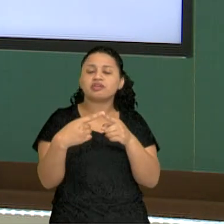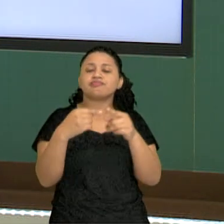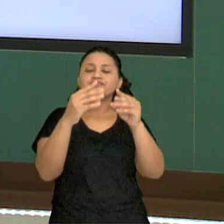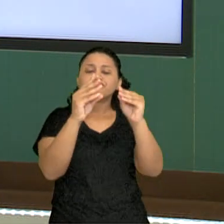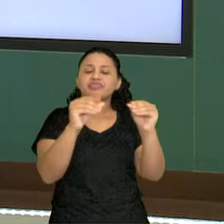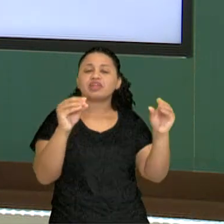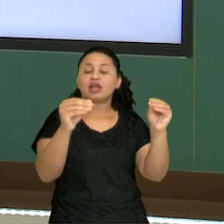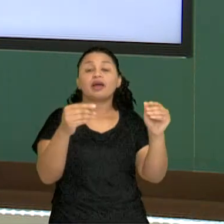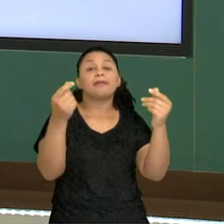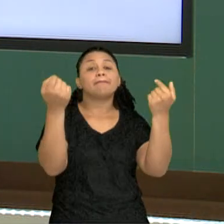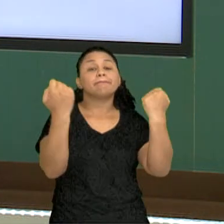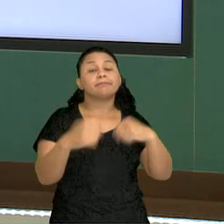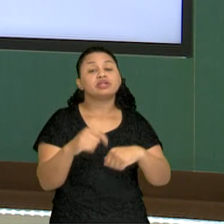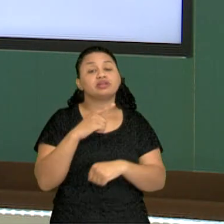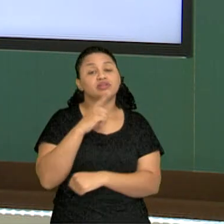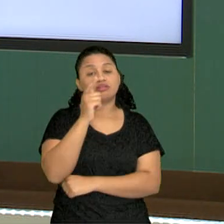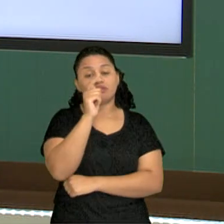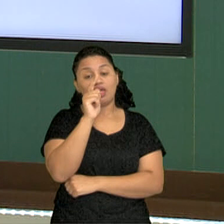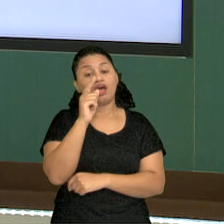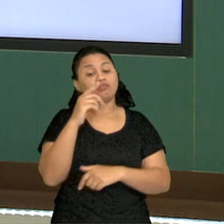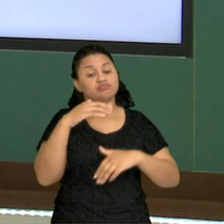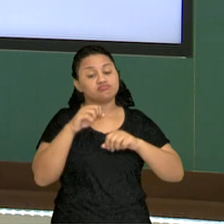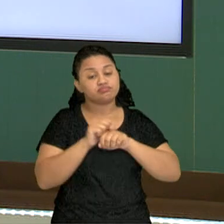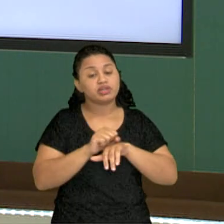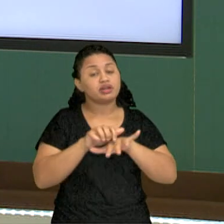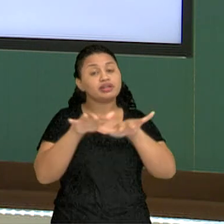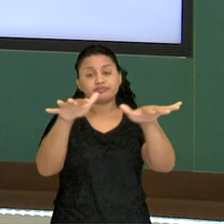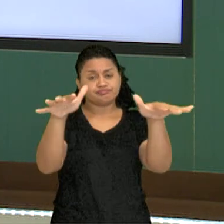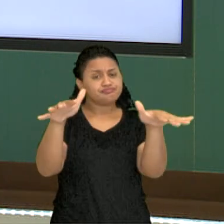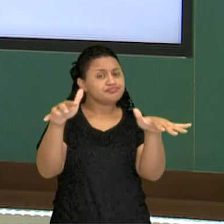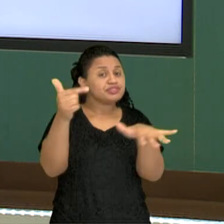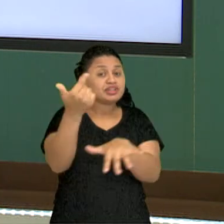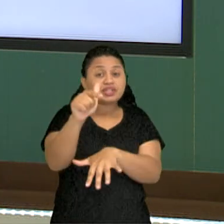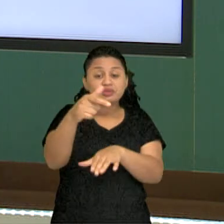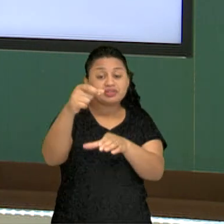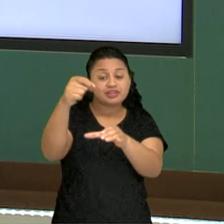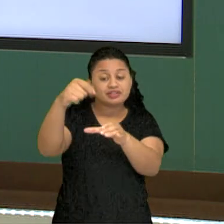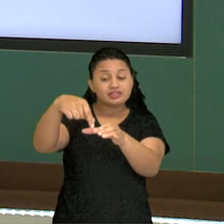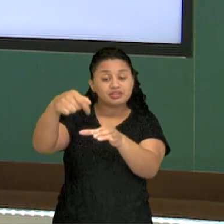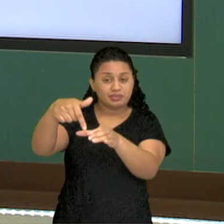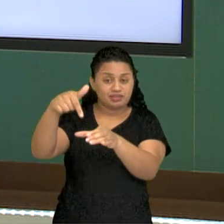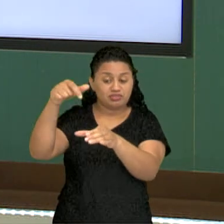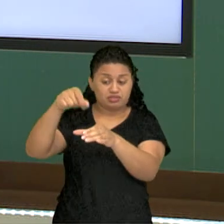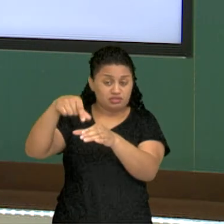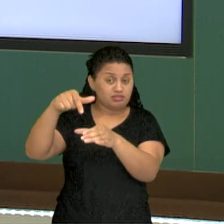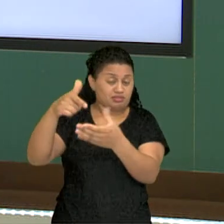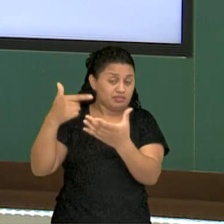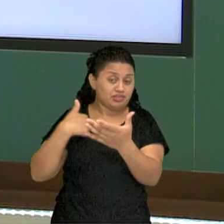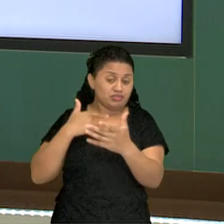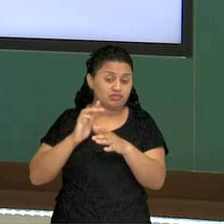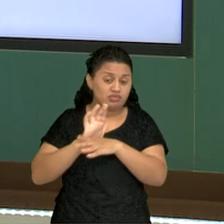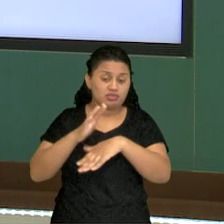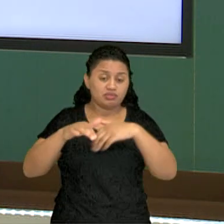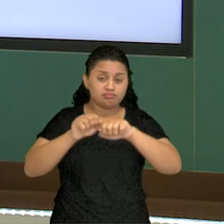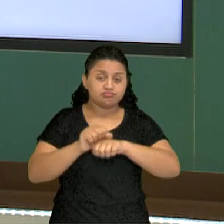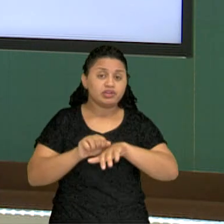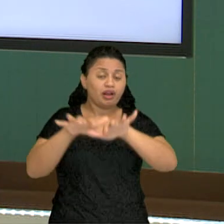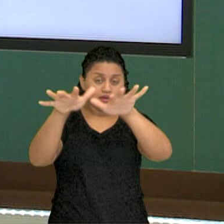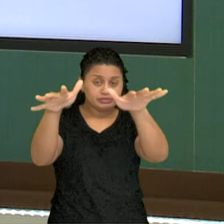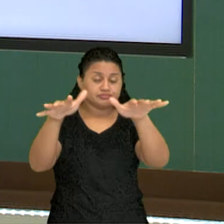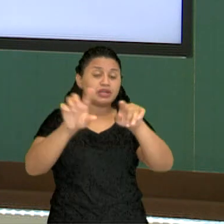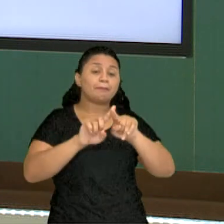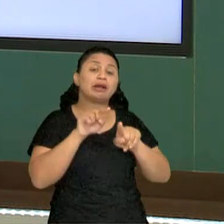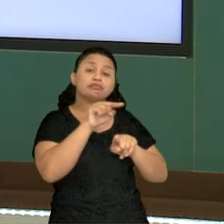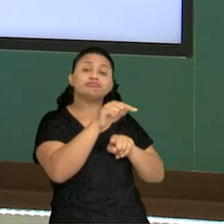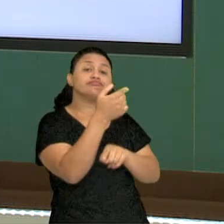da água para sua reprodução. Lembram? Elas não têm sementes, que é uma estrutura relacionada à reprodução das